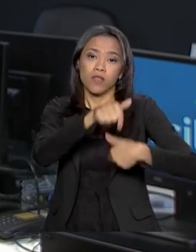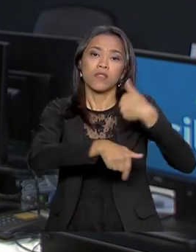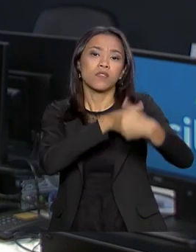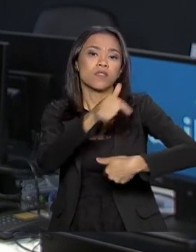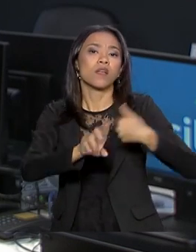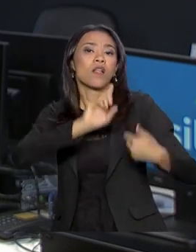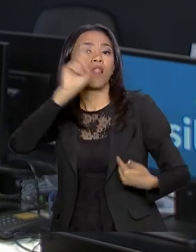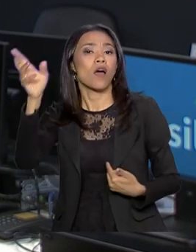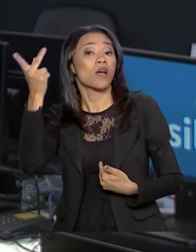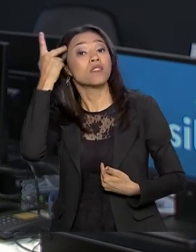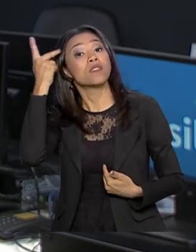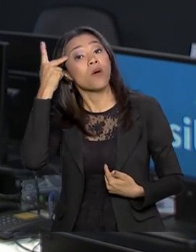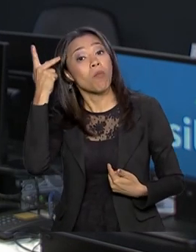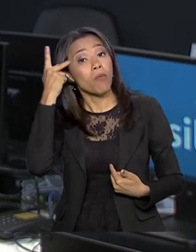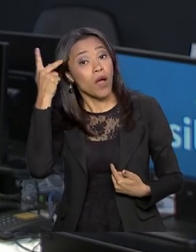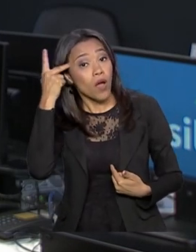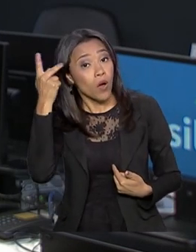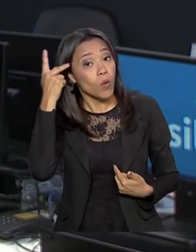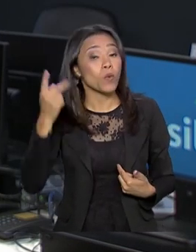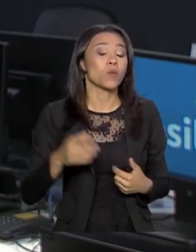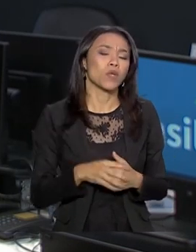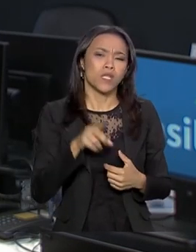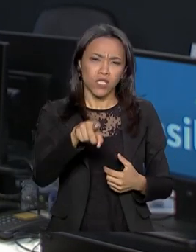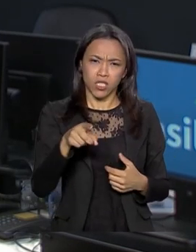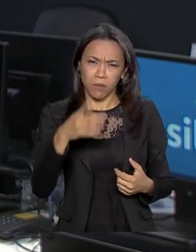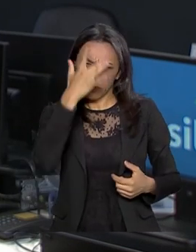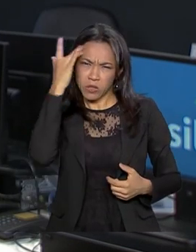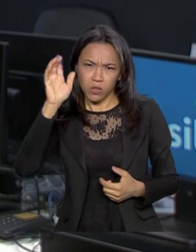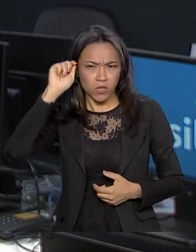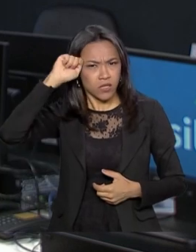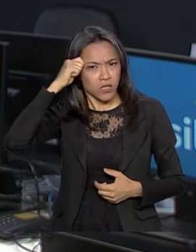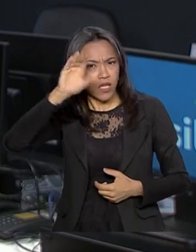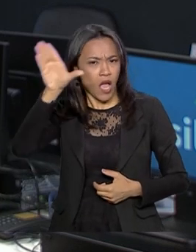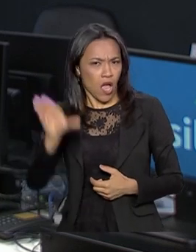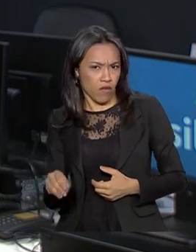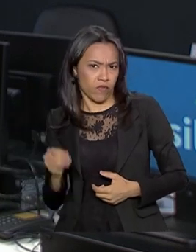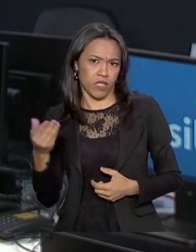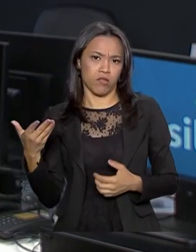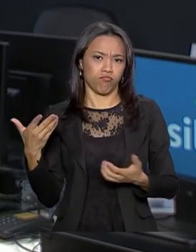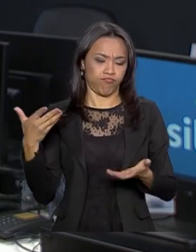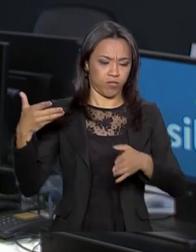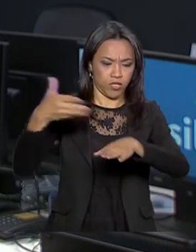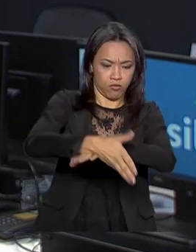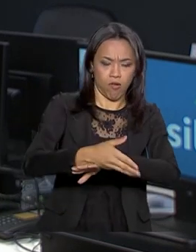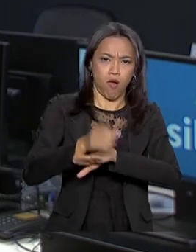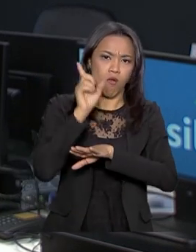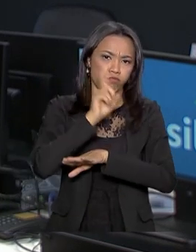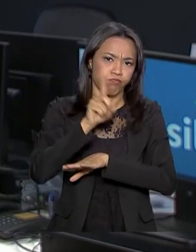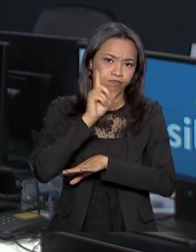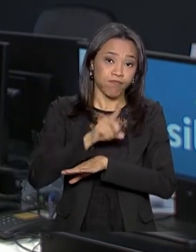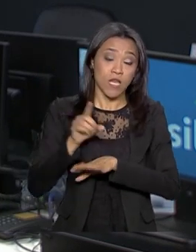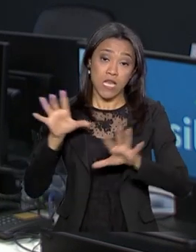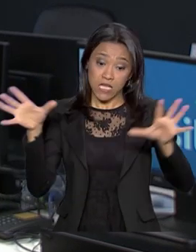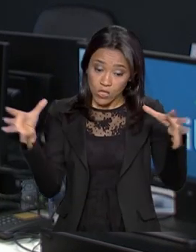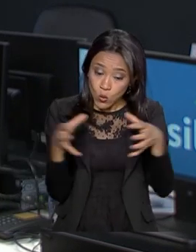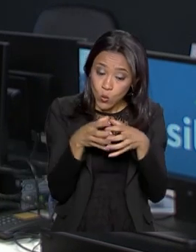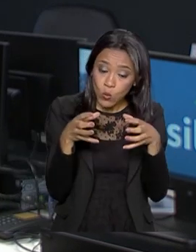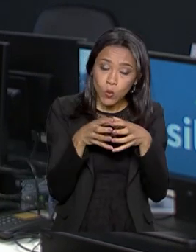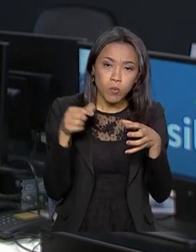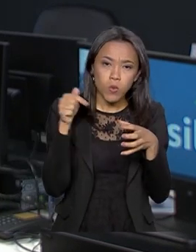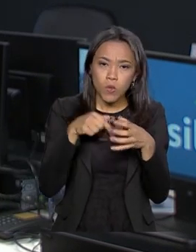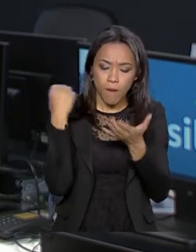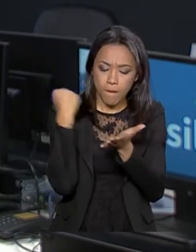facilitava a entrada de imigrantes africanos ilegais nos Estados Unidos. A polícia identificou que o grupo providenciava